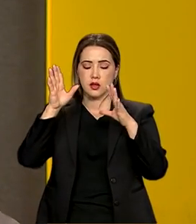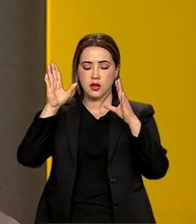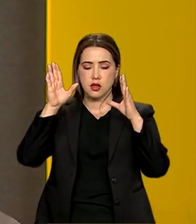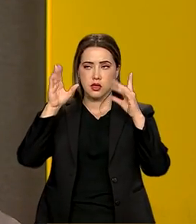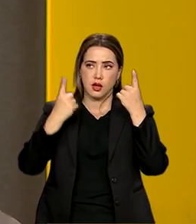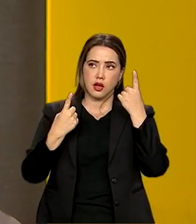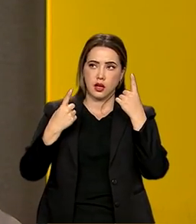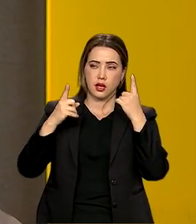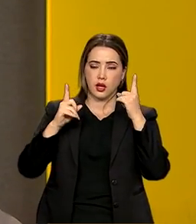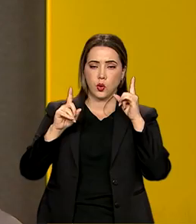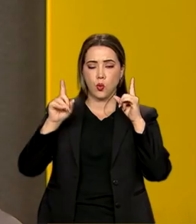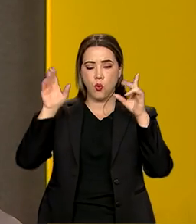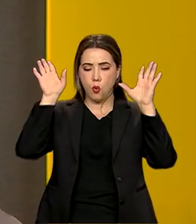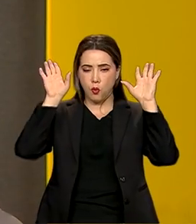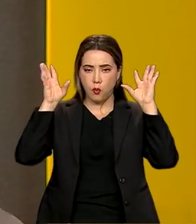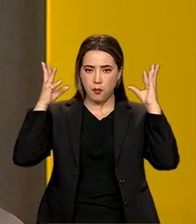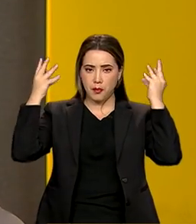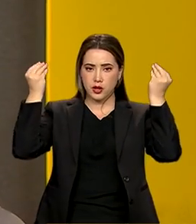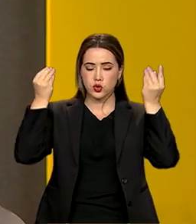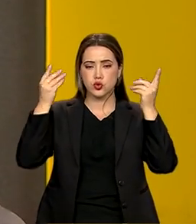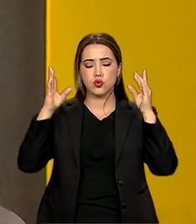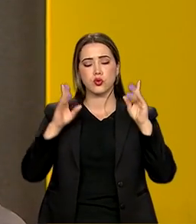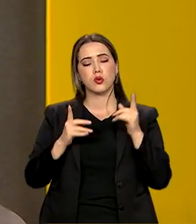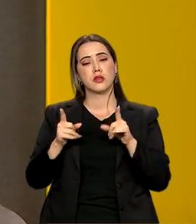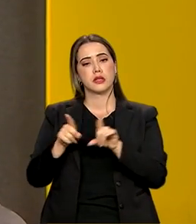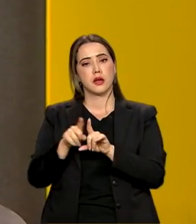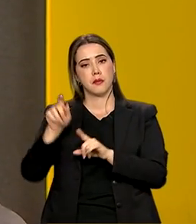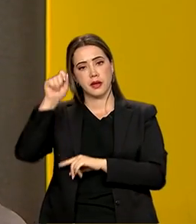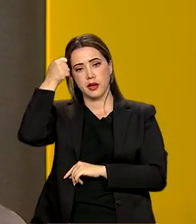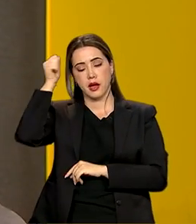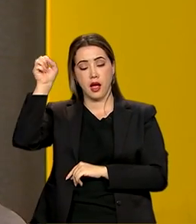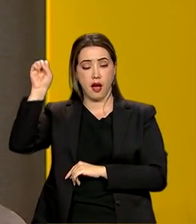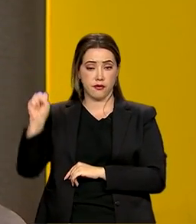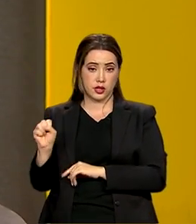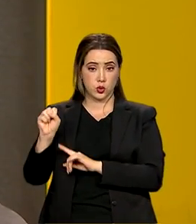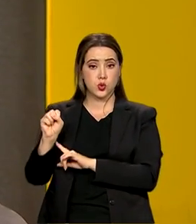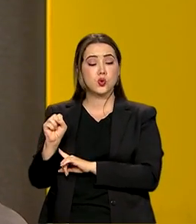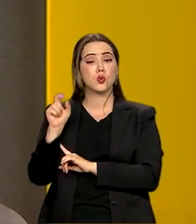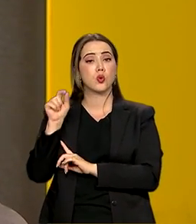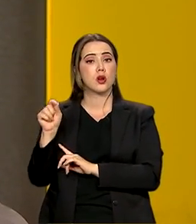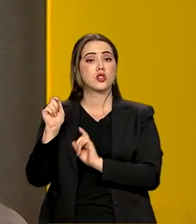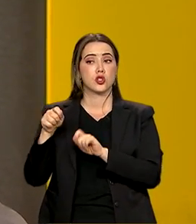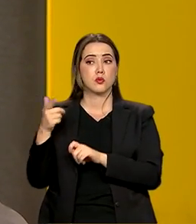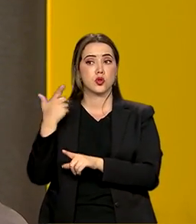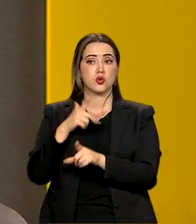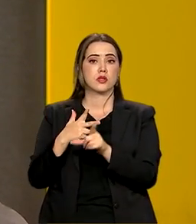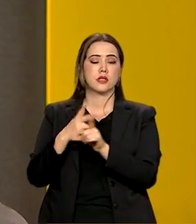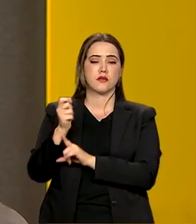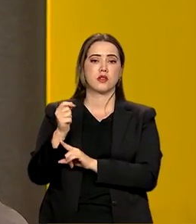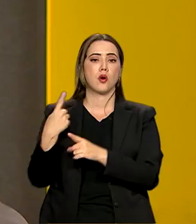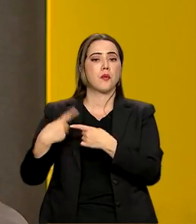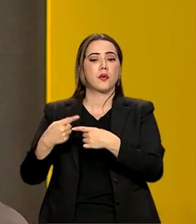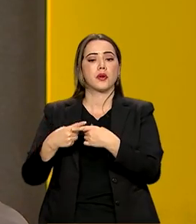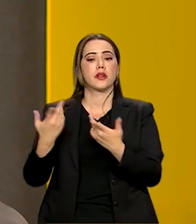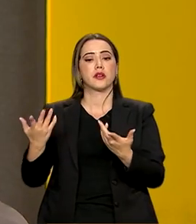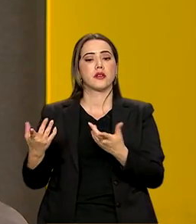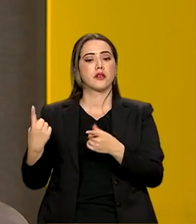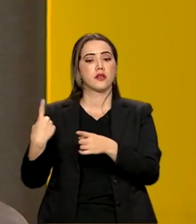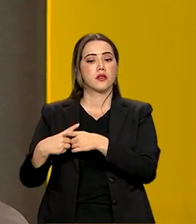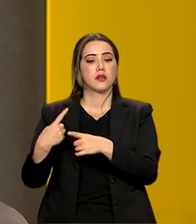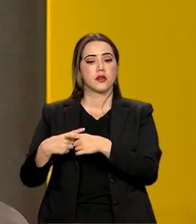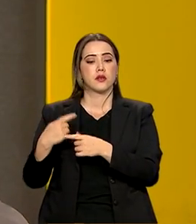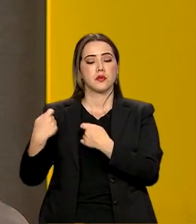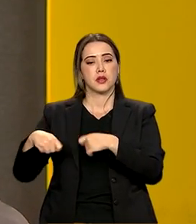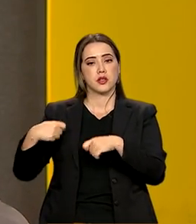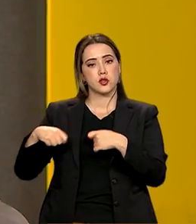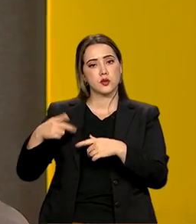África do Sul. Mas a gente pode levar e por quê? Falando assim, como naqueles reality shows. Por que a gente